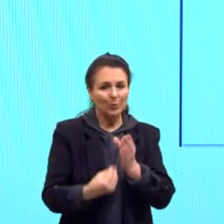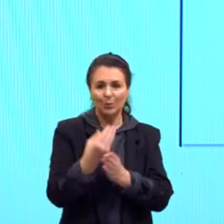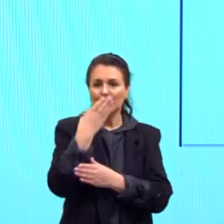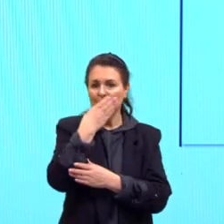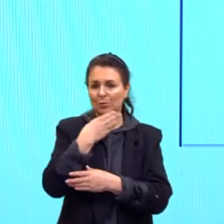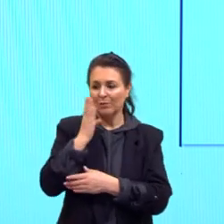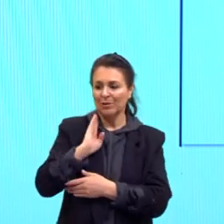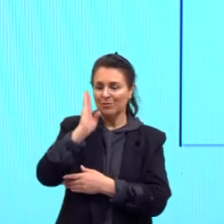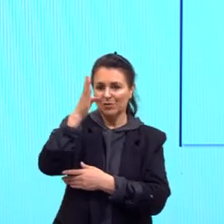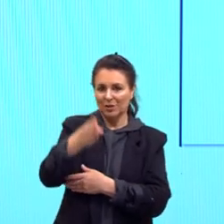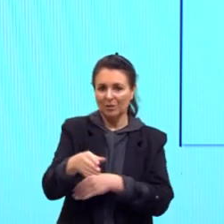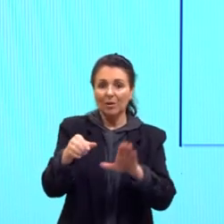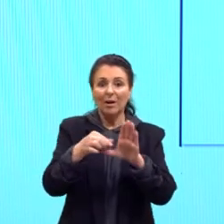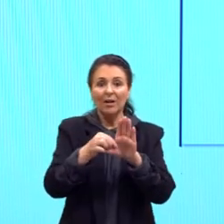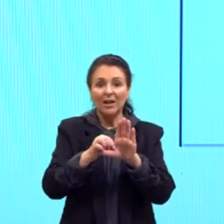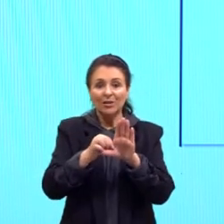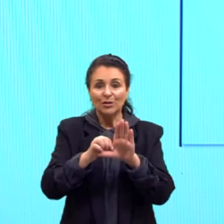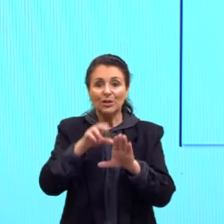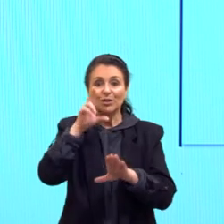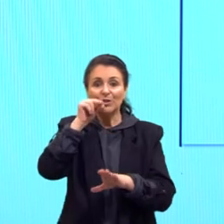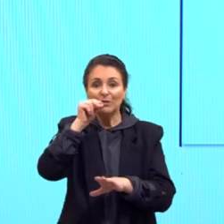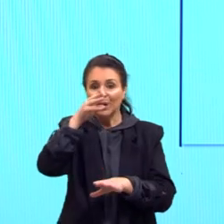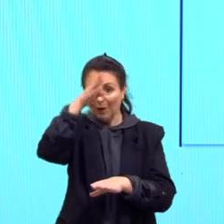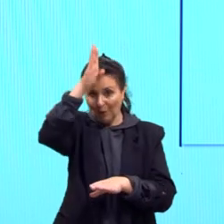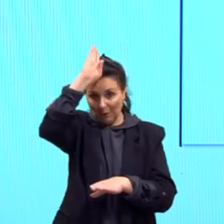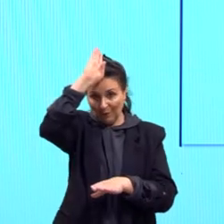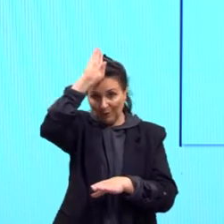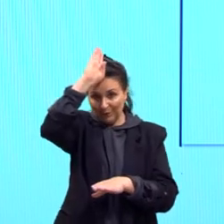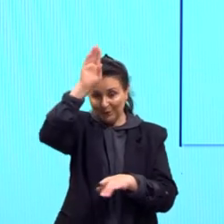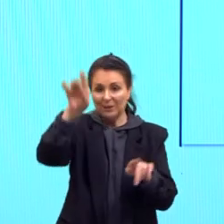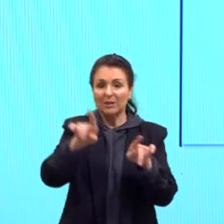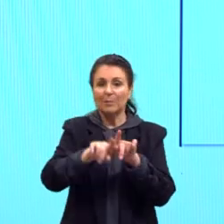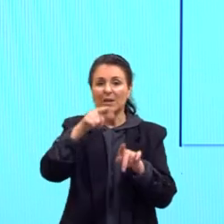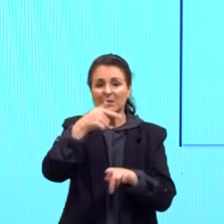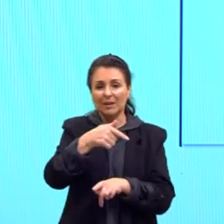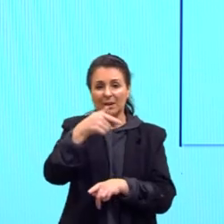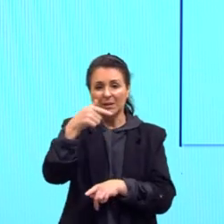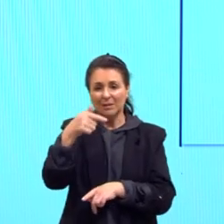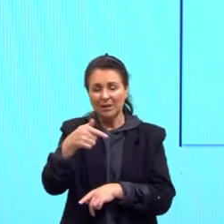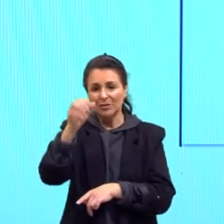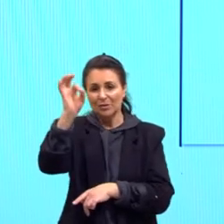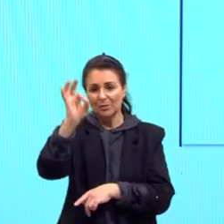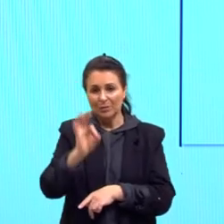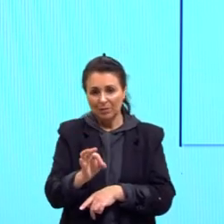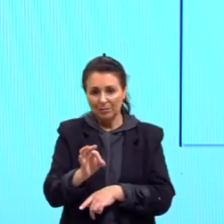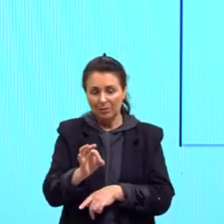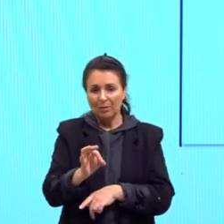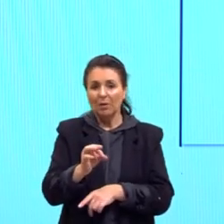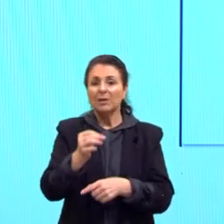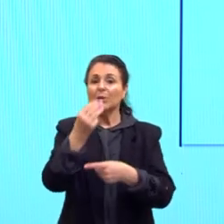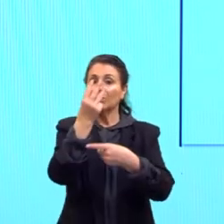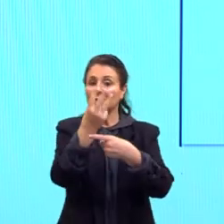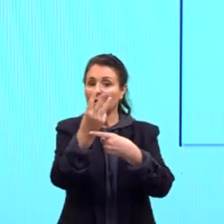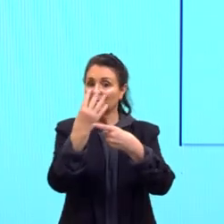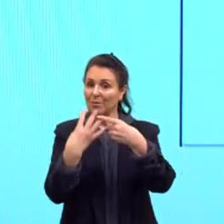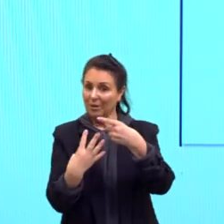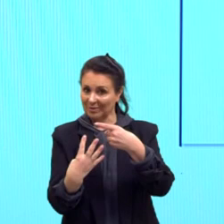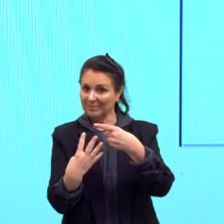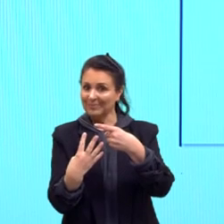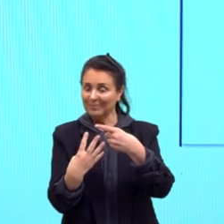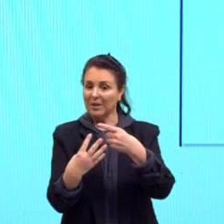direto para a China. Carne de frango, né, com 77%, quer dizer, 3 quartos aí que nós temos, tá.